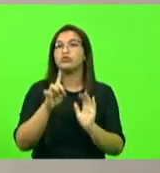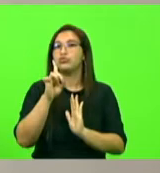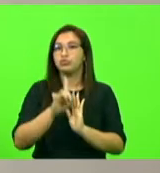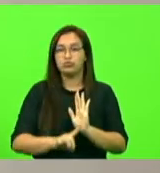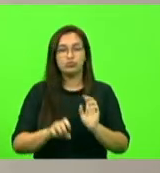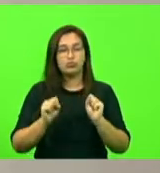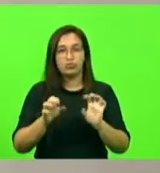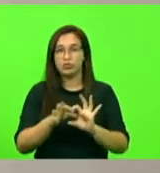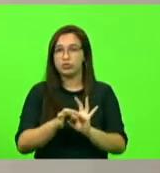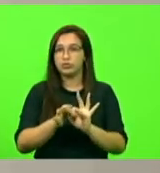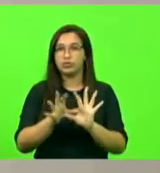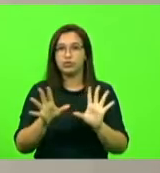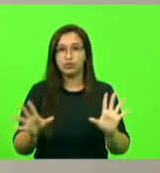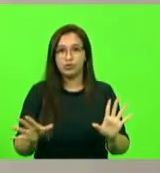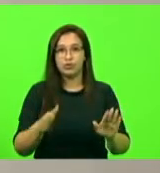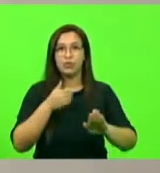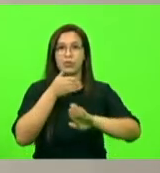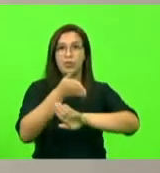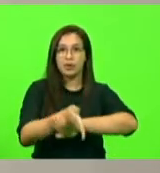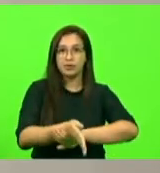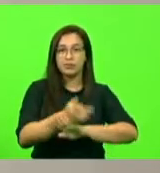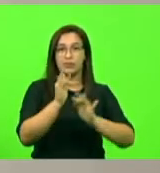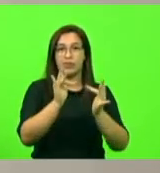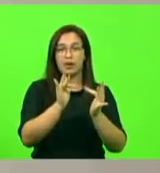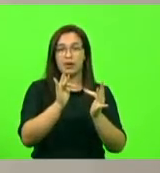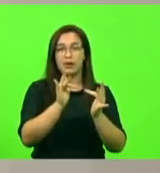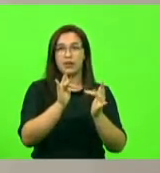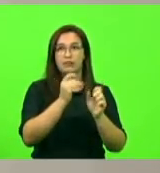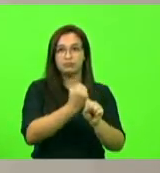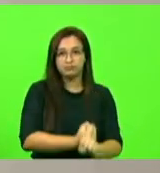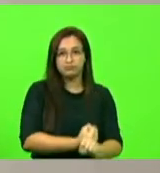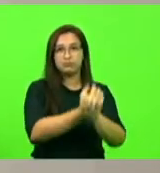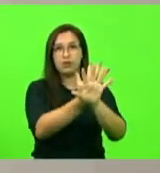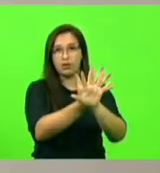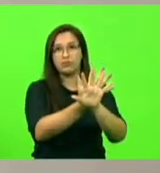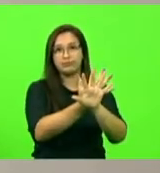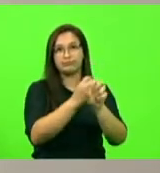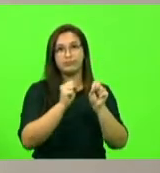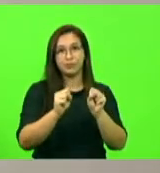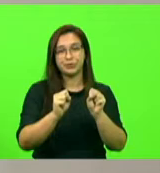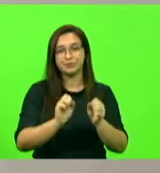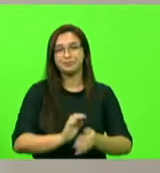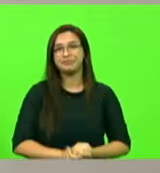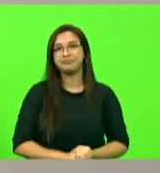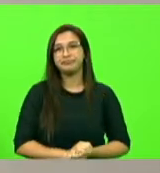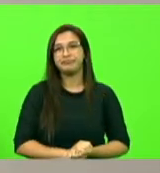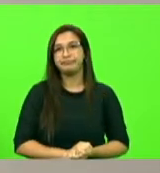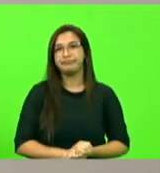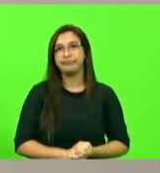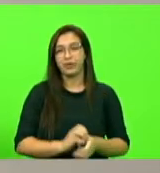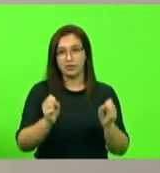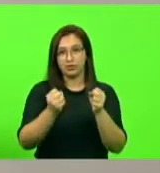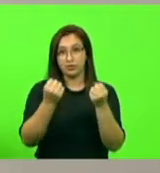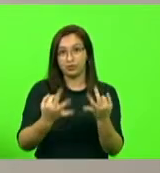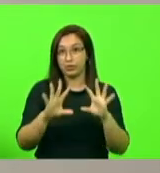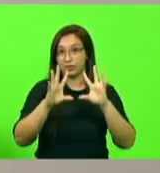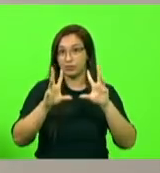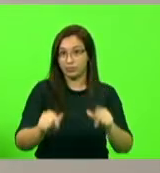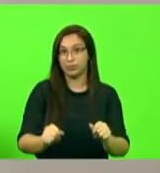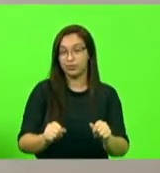sua participação da sessão remotamente. Esse é o esclarecimento para todos.